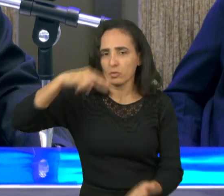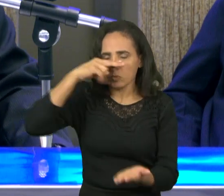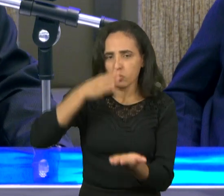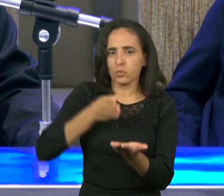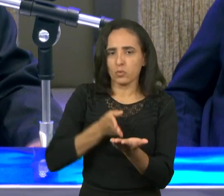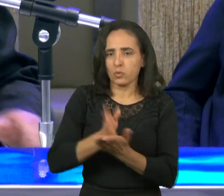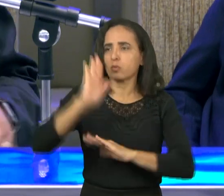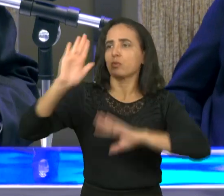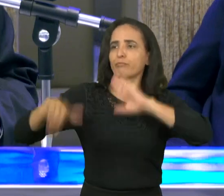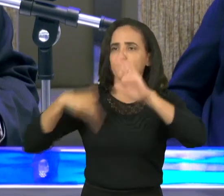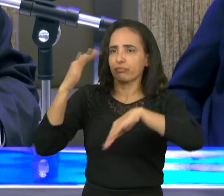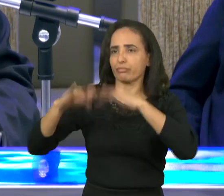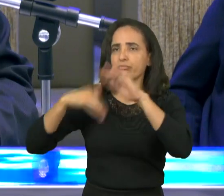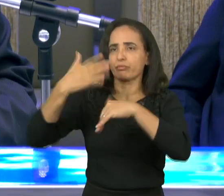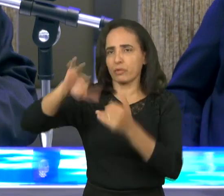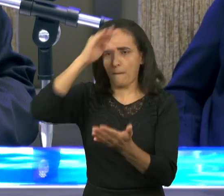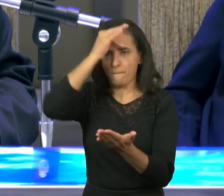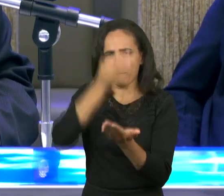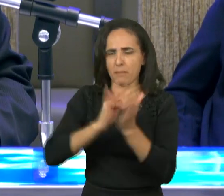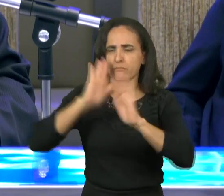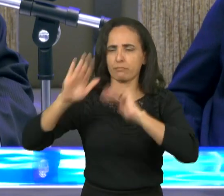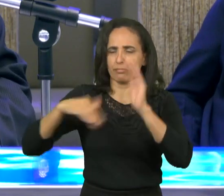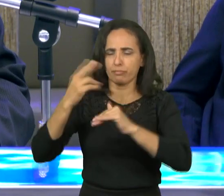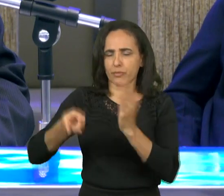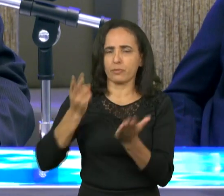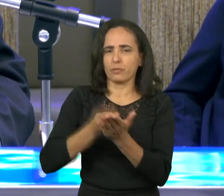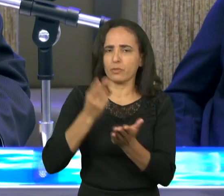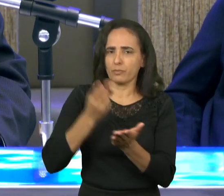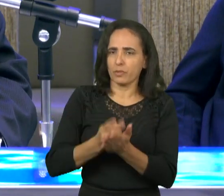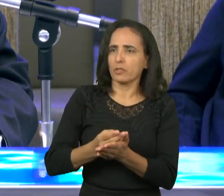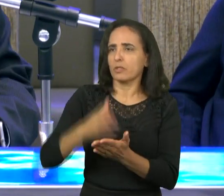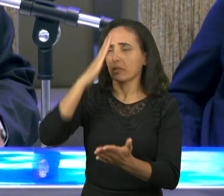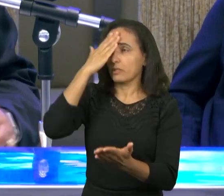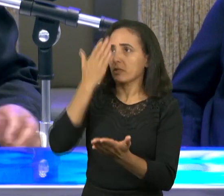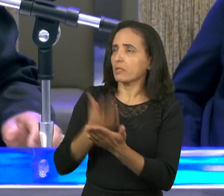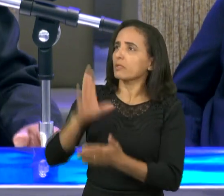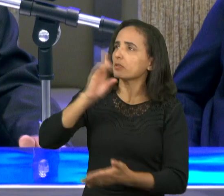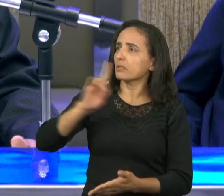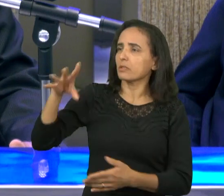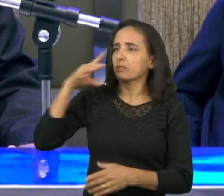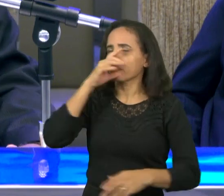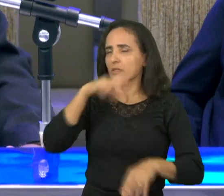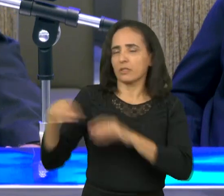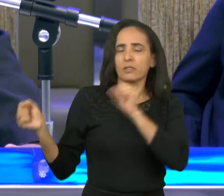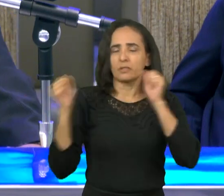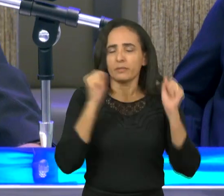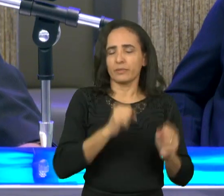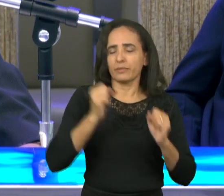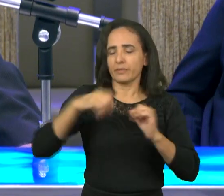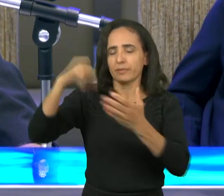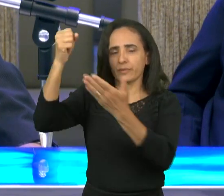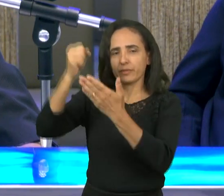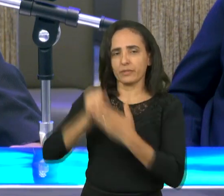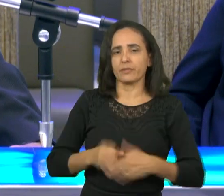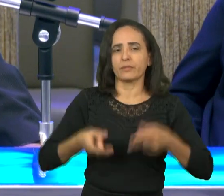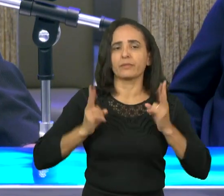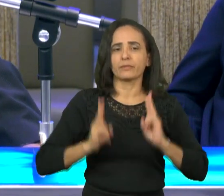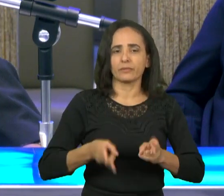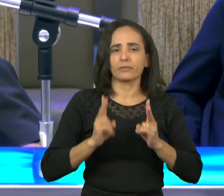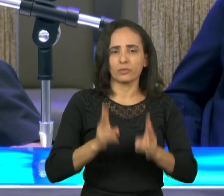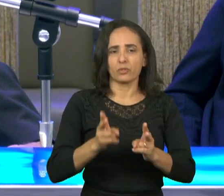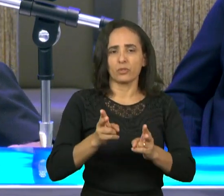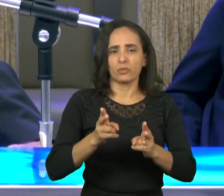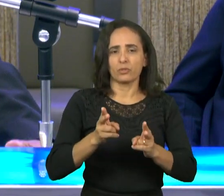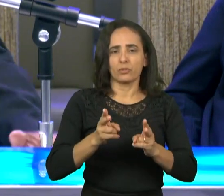glorificado seja o nome do Senhor e crendo que Deus é poderoso para ajudar-nos até o fim da